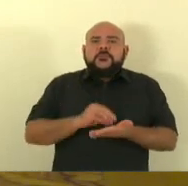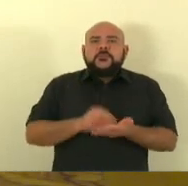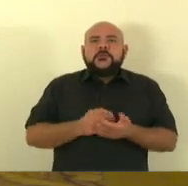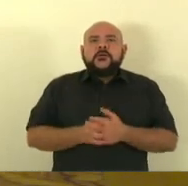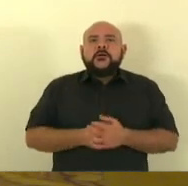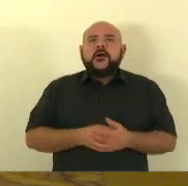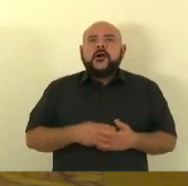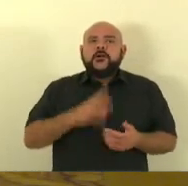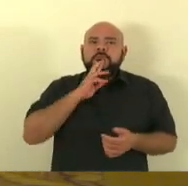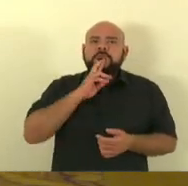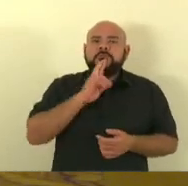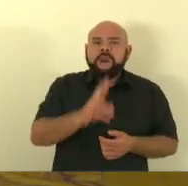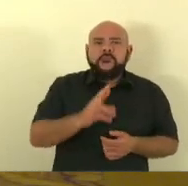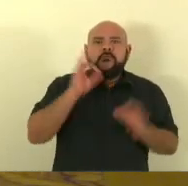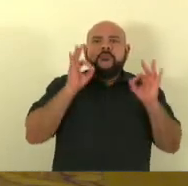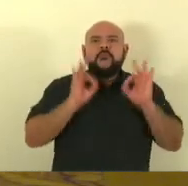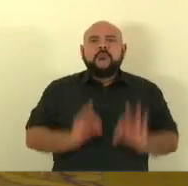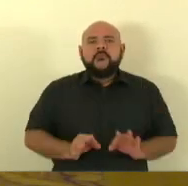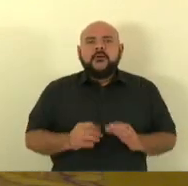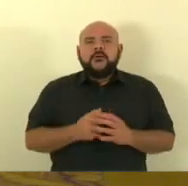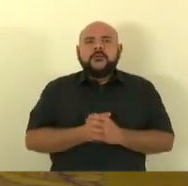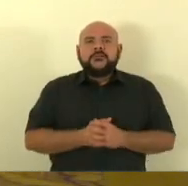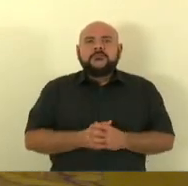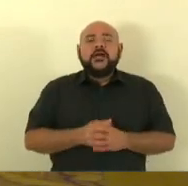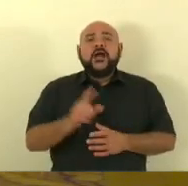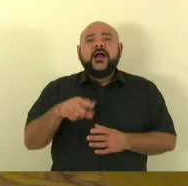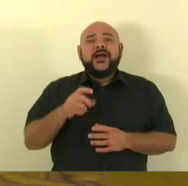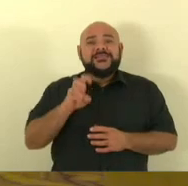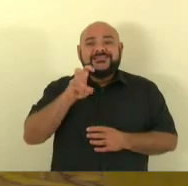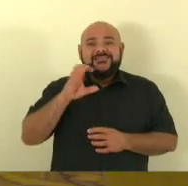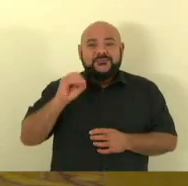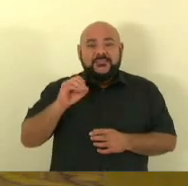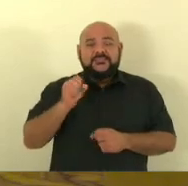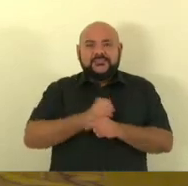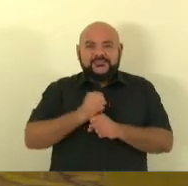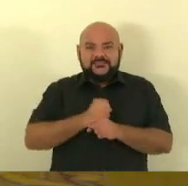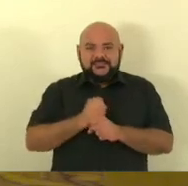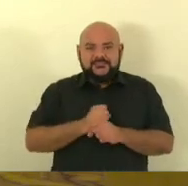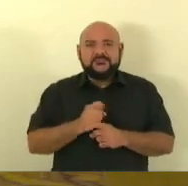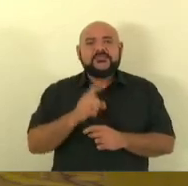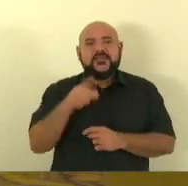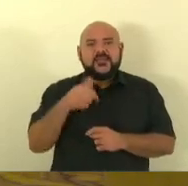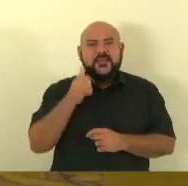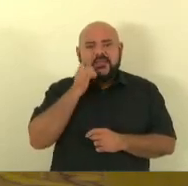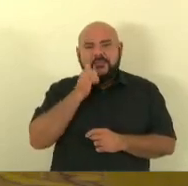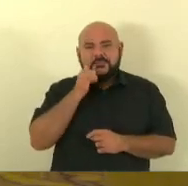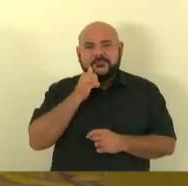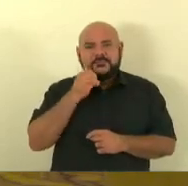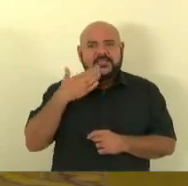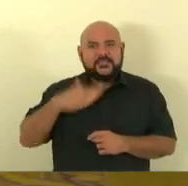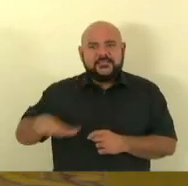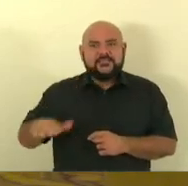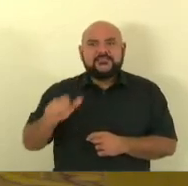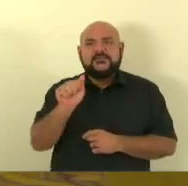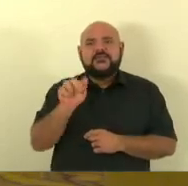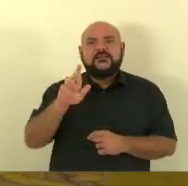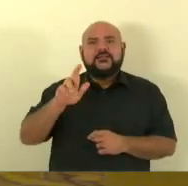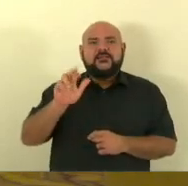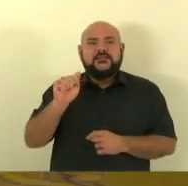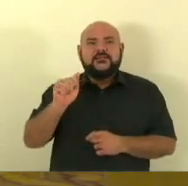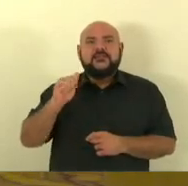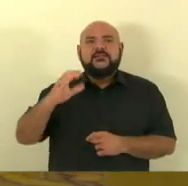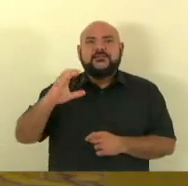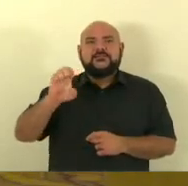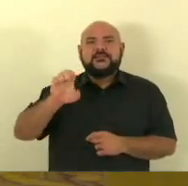neste país que dura 50 anos que é o caso Araceli exatamente por conta disso porque na